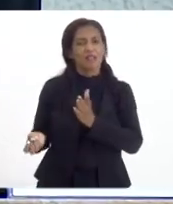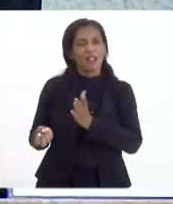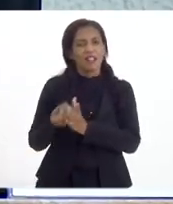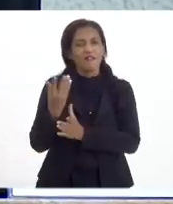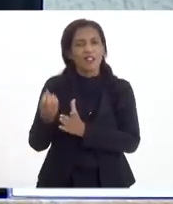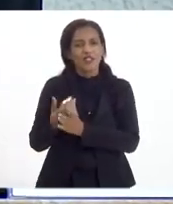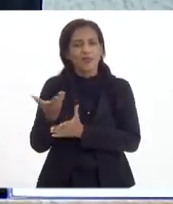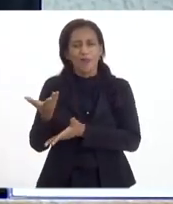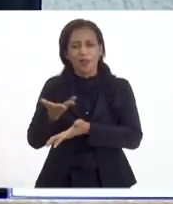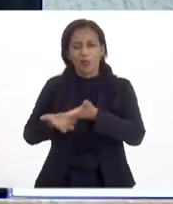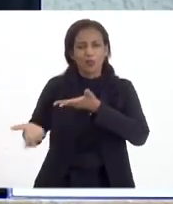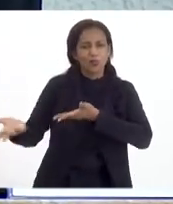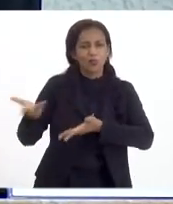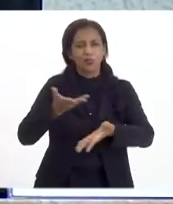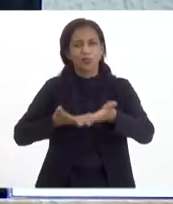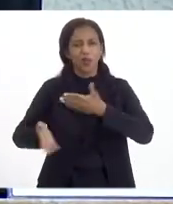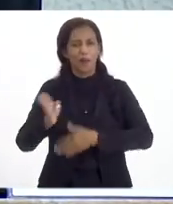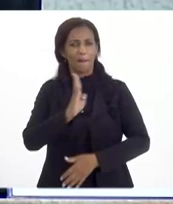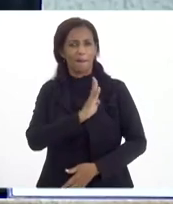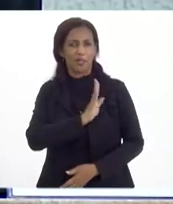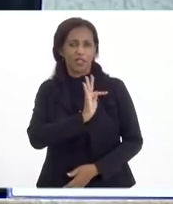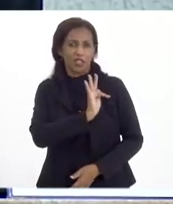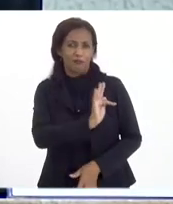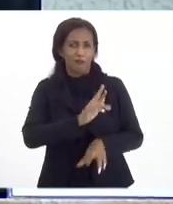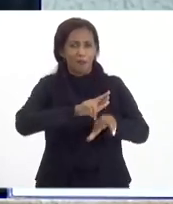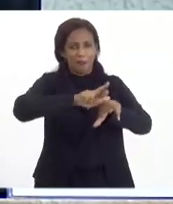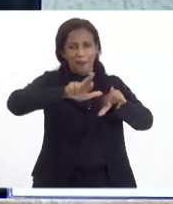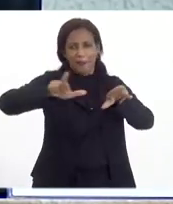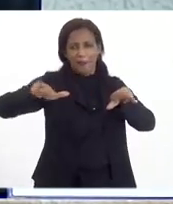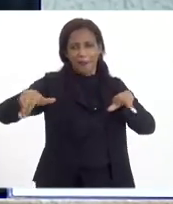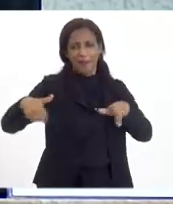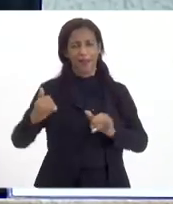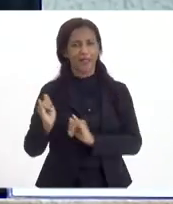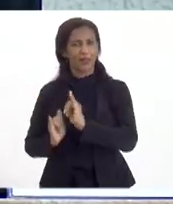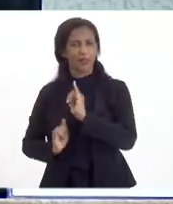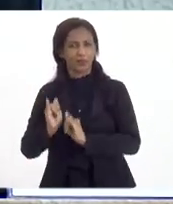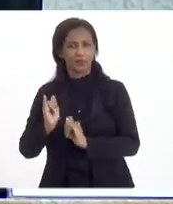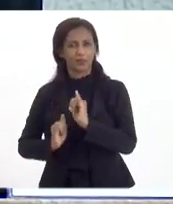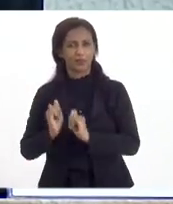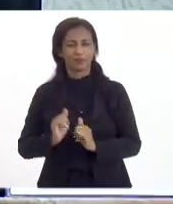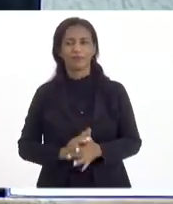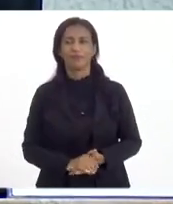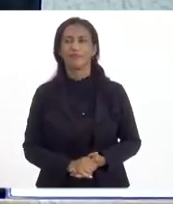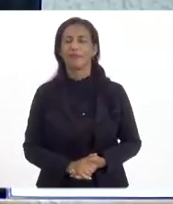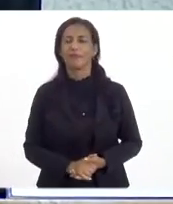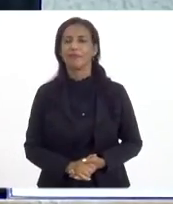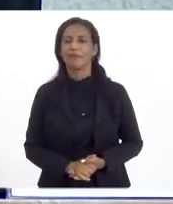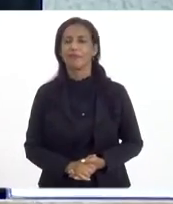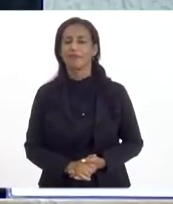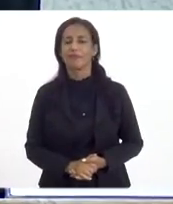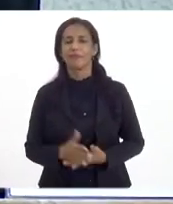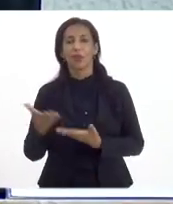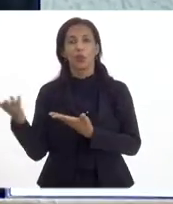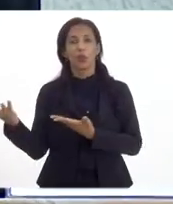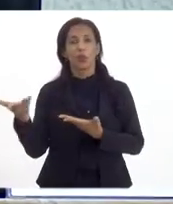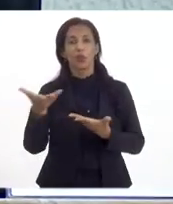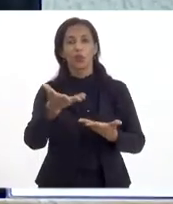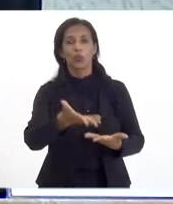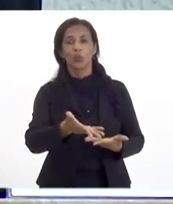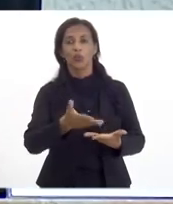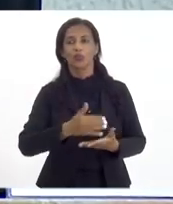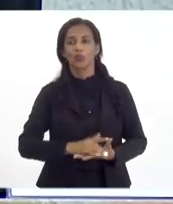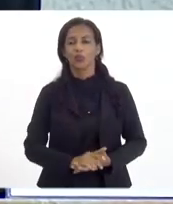a nossa Baixada Fluminense, diversificação da nossa indústria. Eu queria passar a palavra